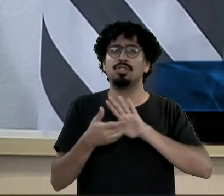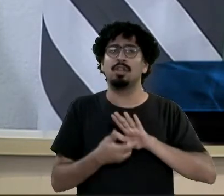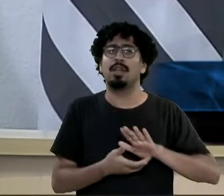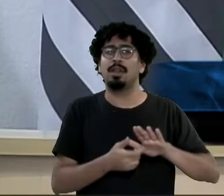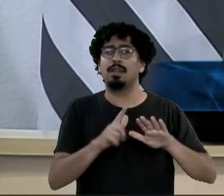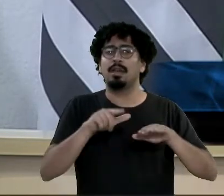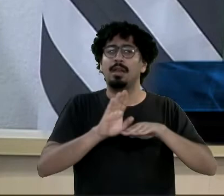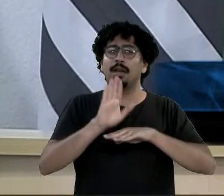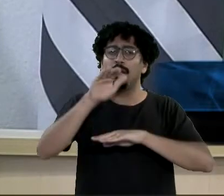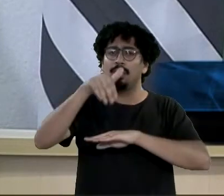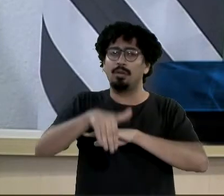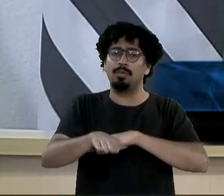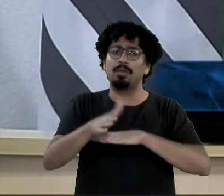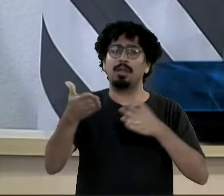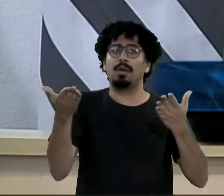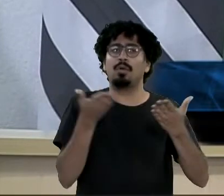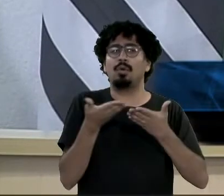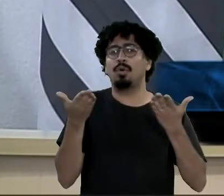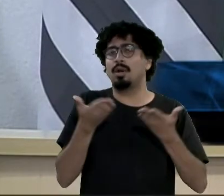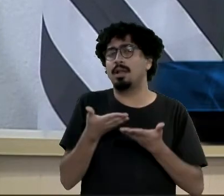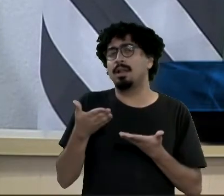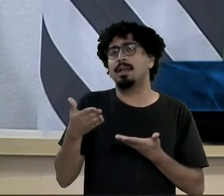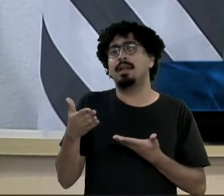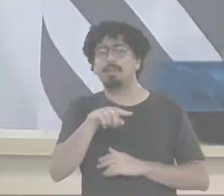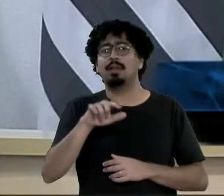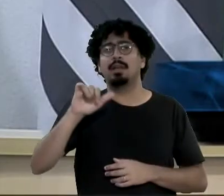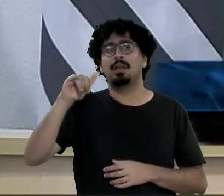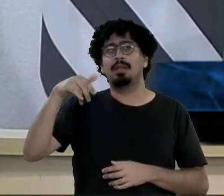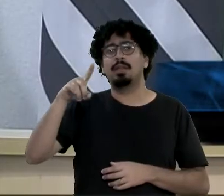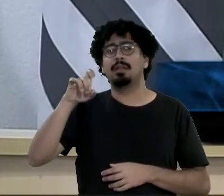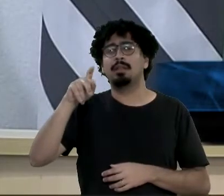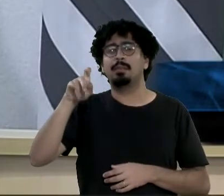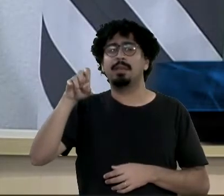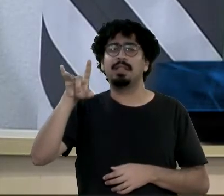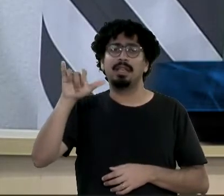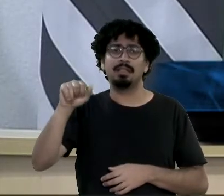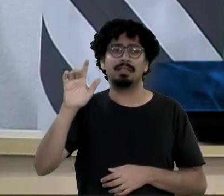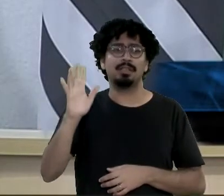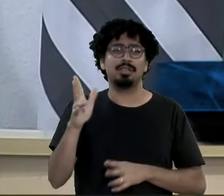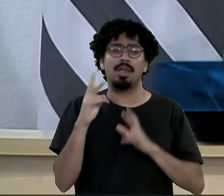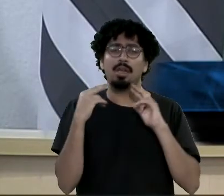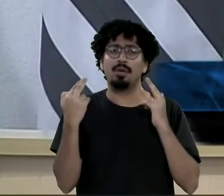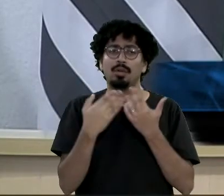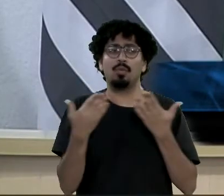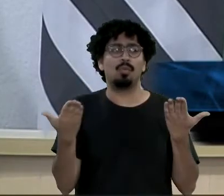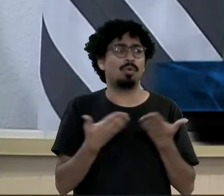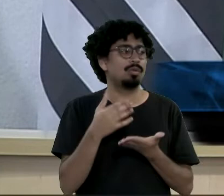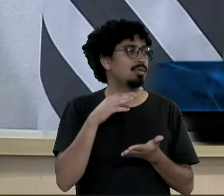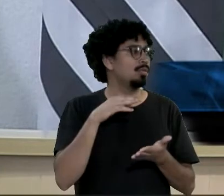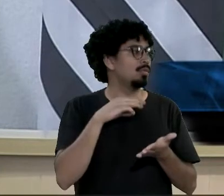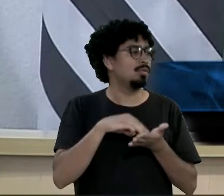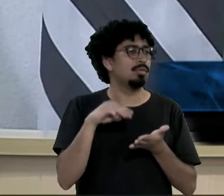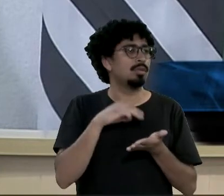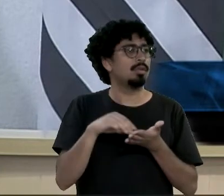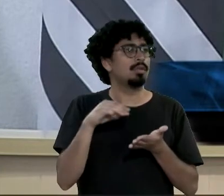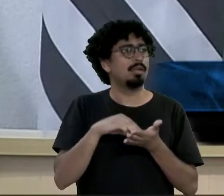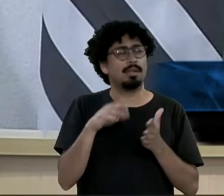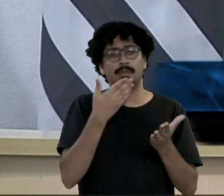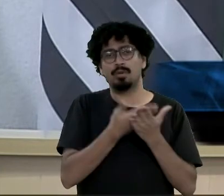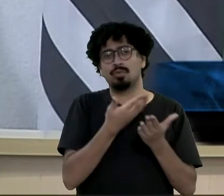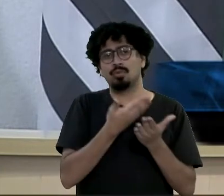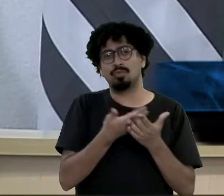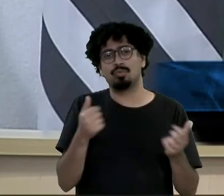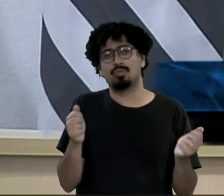de velocidade. Hoje virou uma pista também de alta velocidade. Tive a reunião hoje com o secretário para que faça o estudo de melhoria,